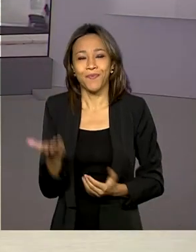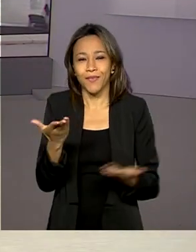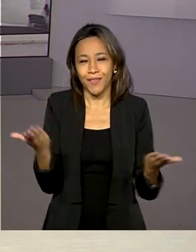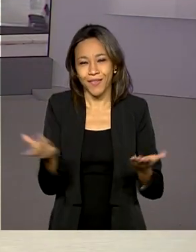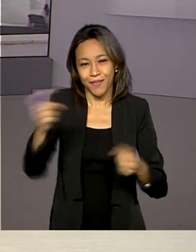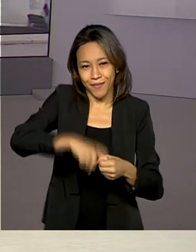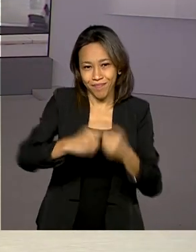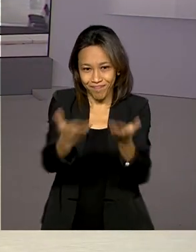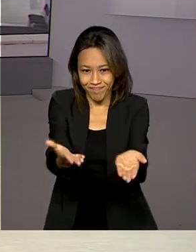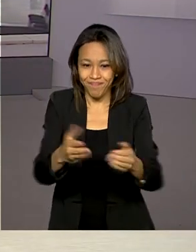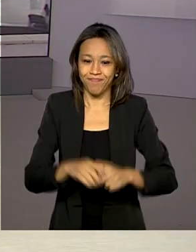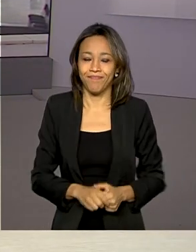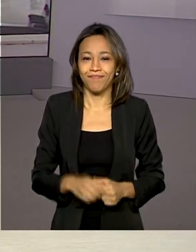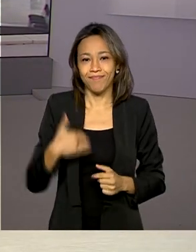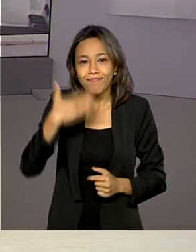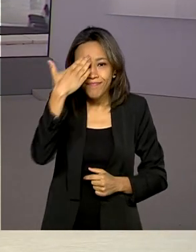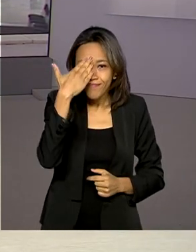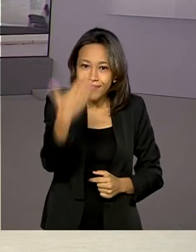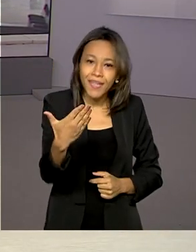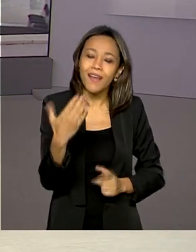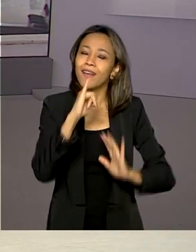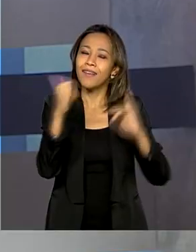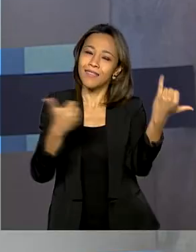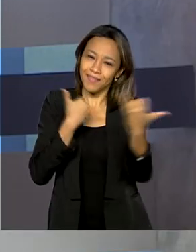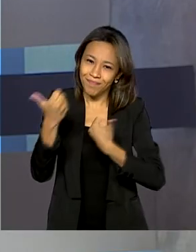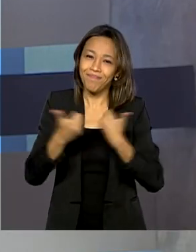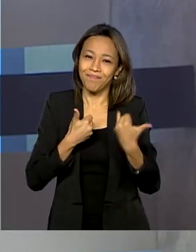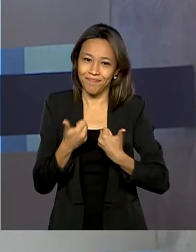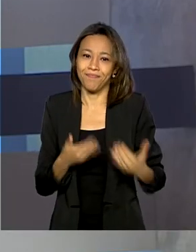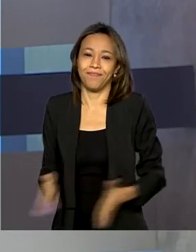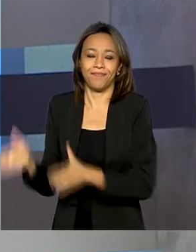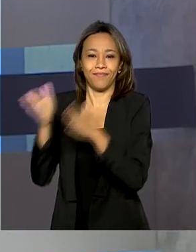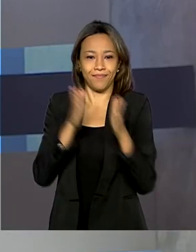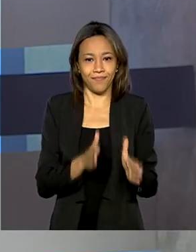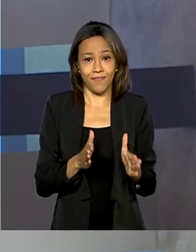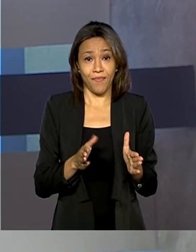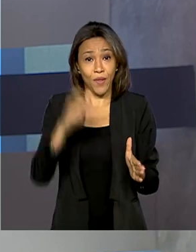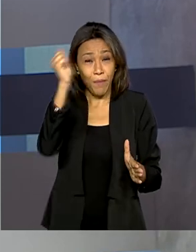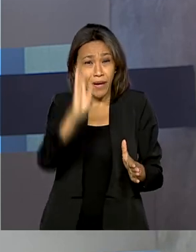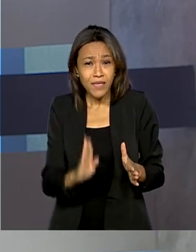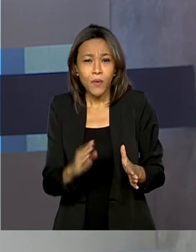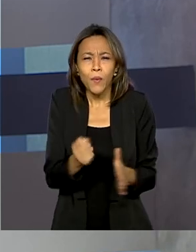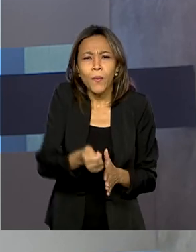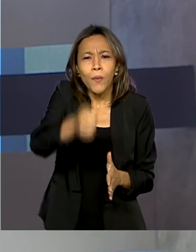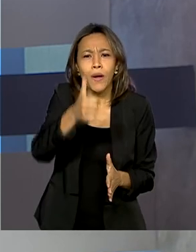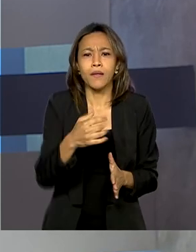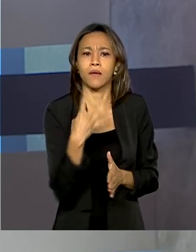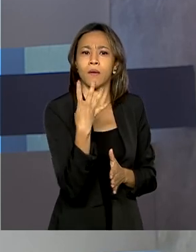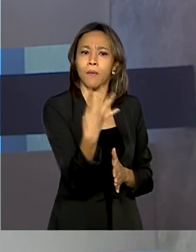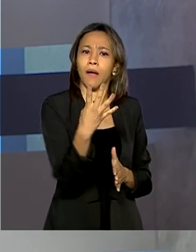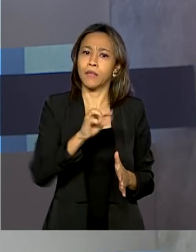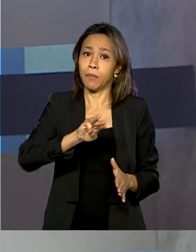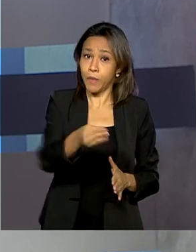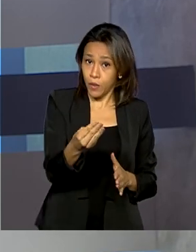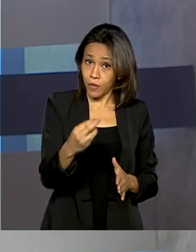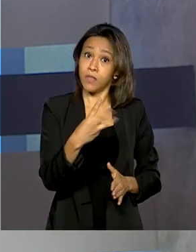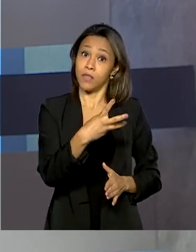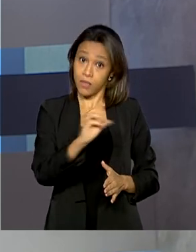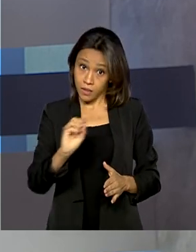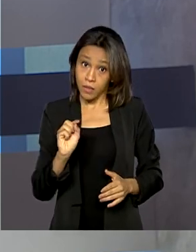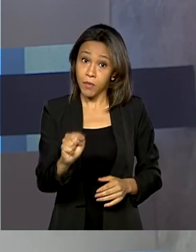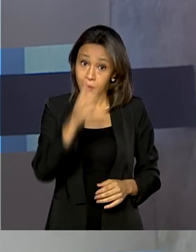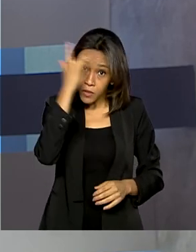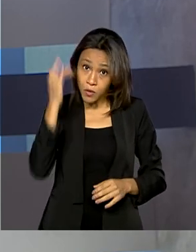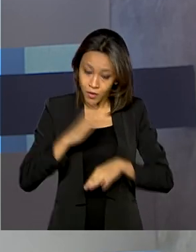voltamos com você. Muito obrigada, Luana, pelas suas informações. O Brasil tem quase 4,3 milhões de pessoas